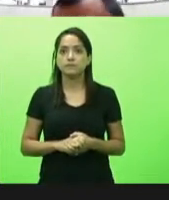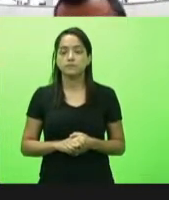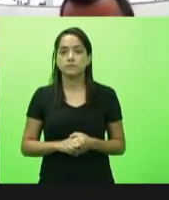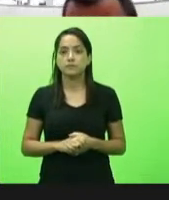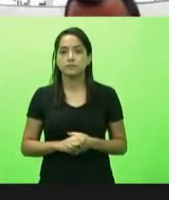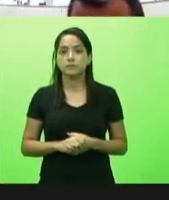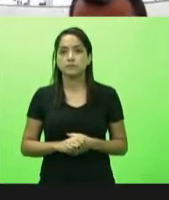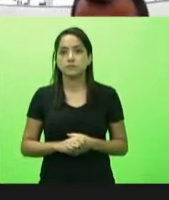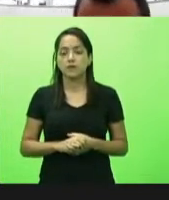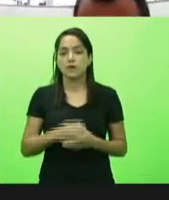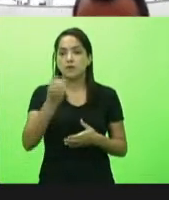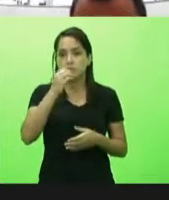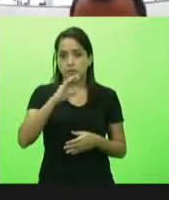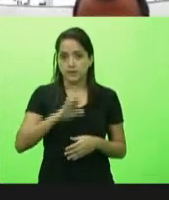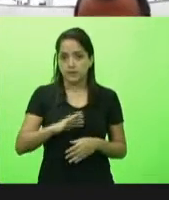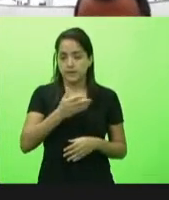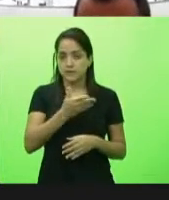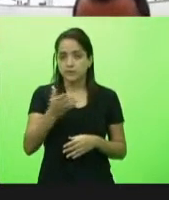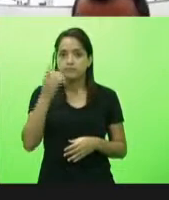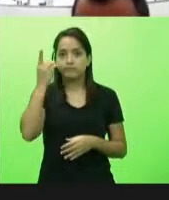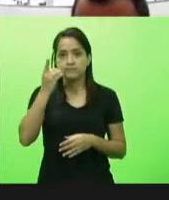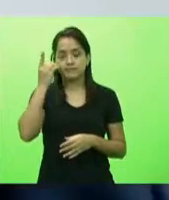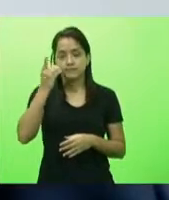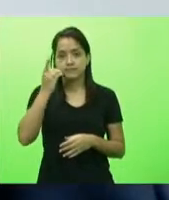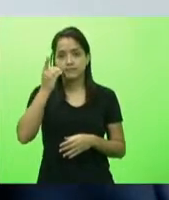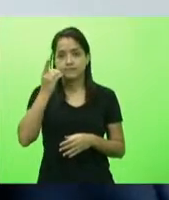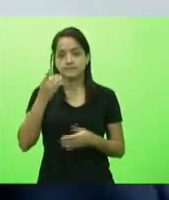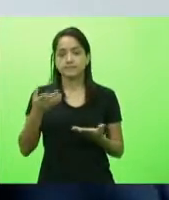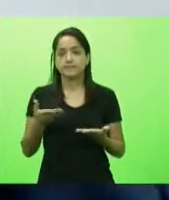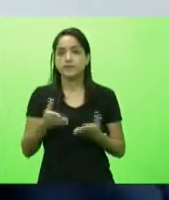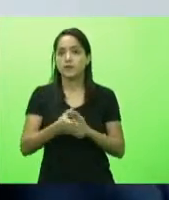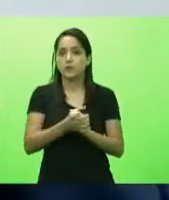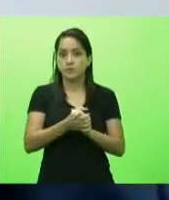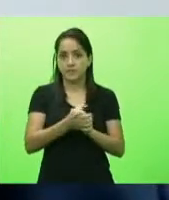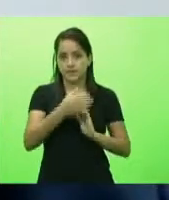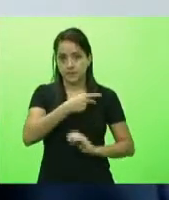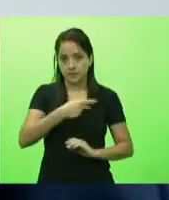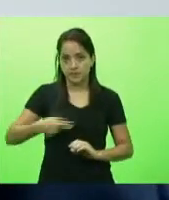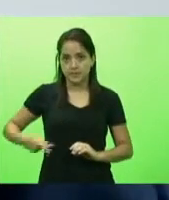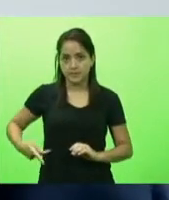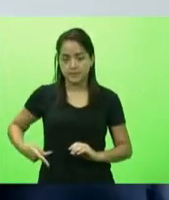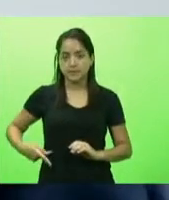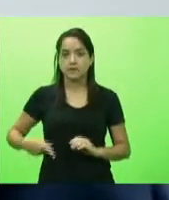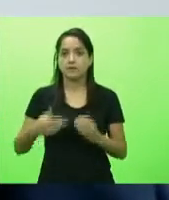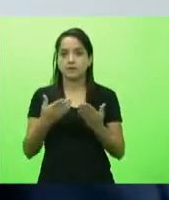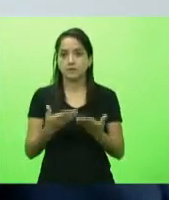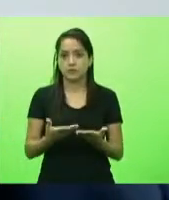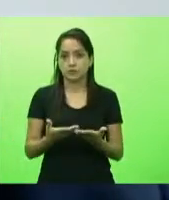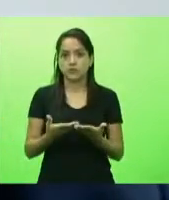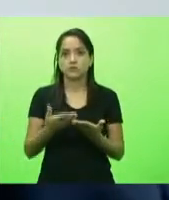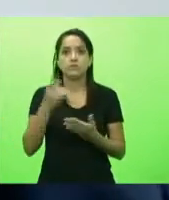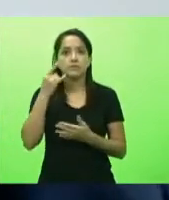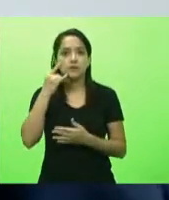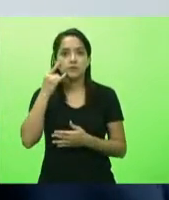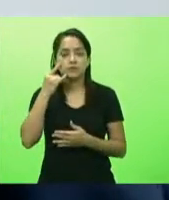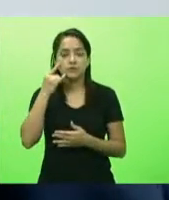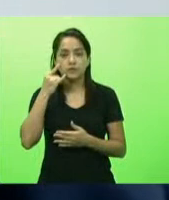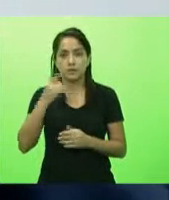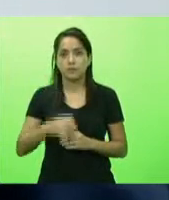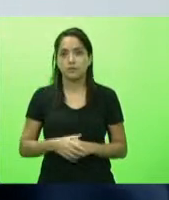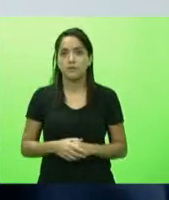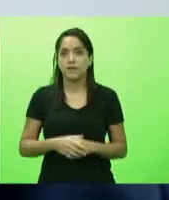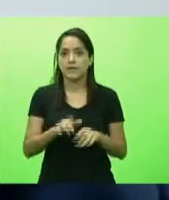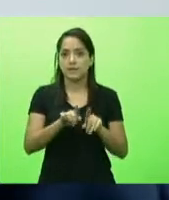Boa tarde senhores eu quero cumprimentar o presidente dessa casa deputado Mauro de Nadal e